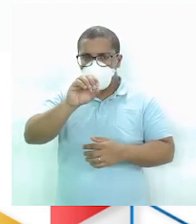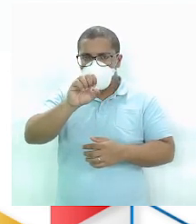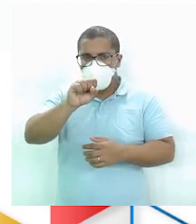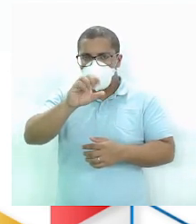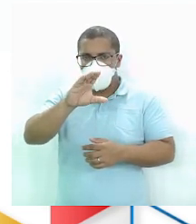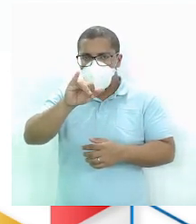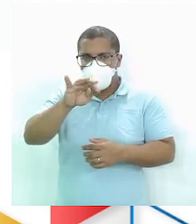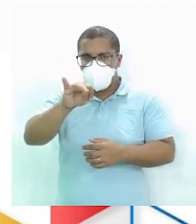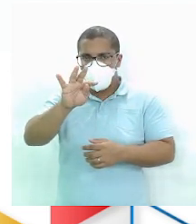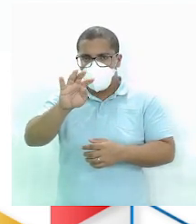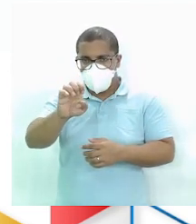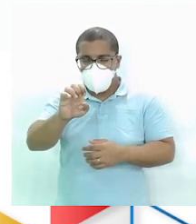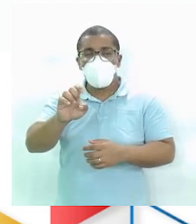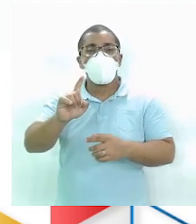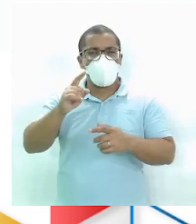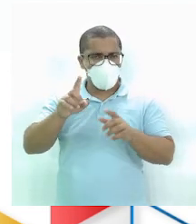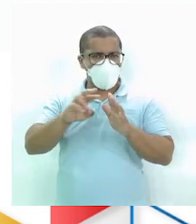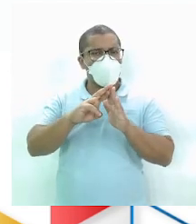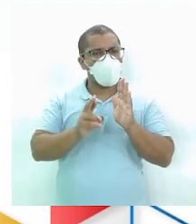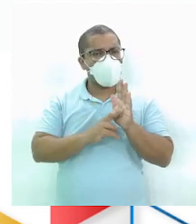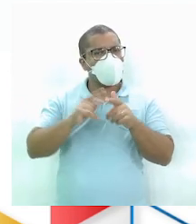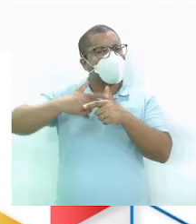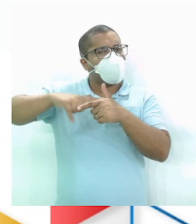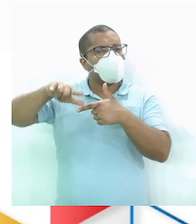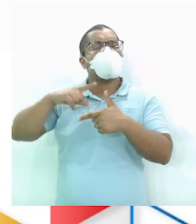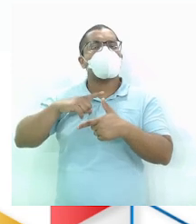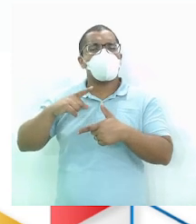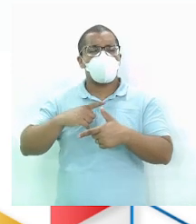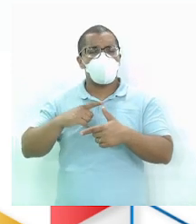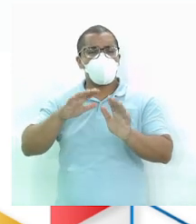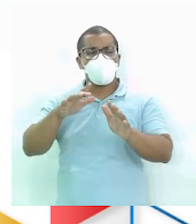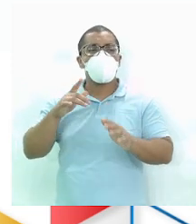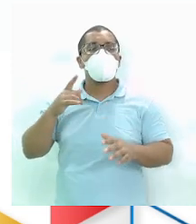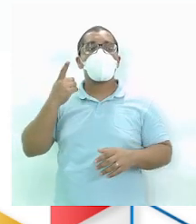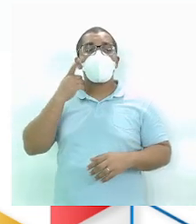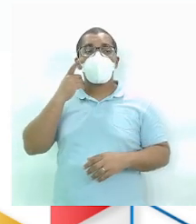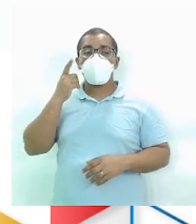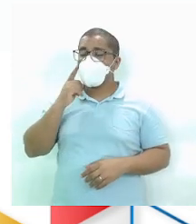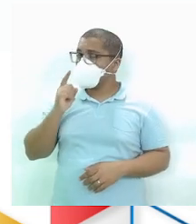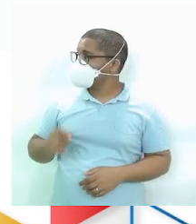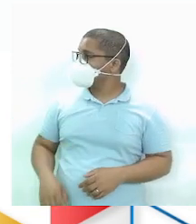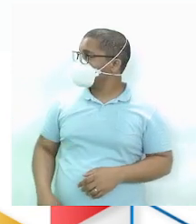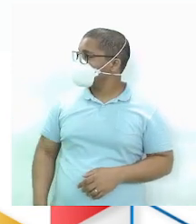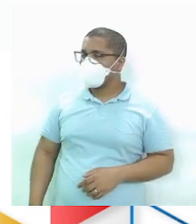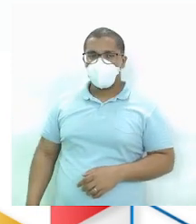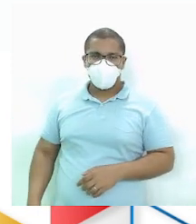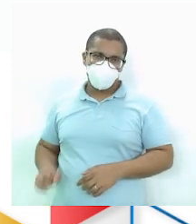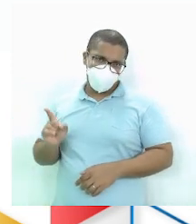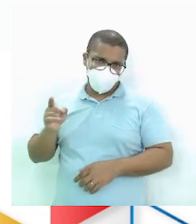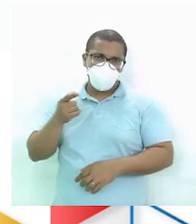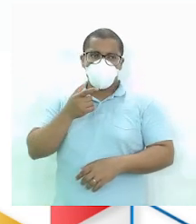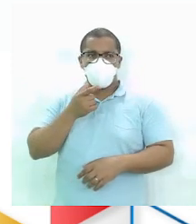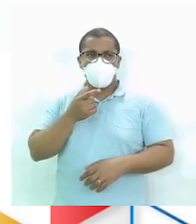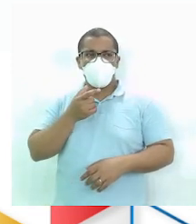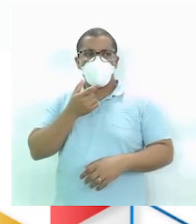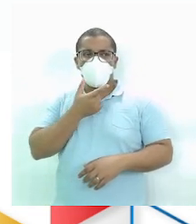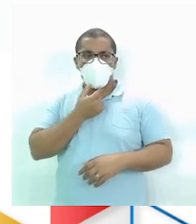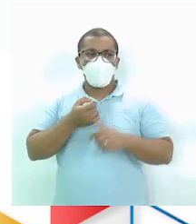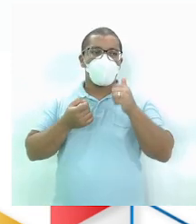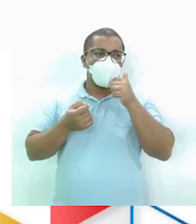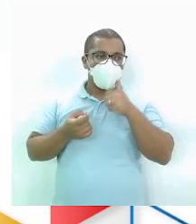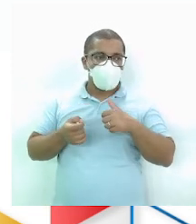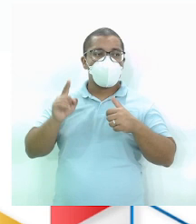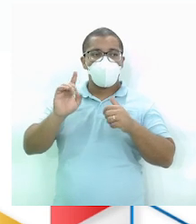Regrinha de divisão Ok? Aí tá aí Esse casal Que acabou De sair da igreja